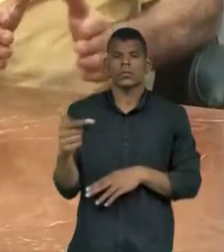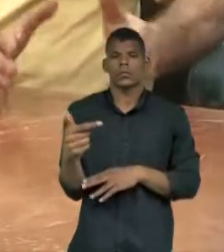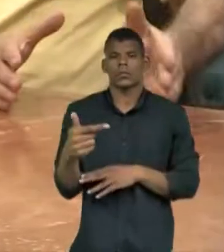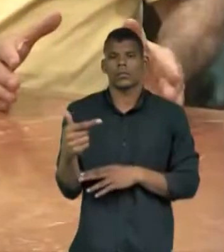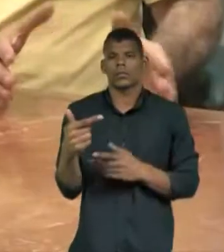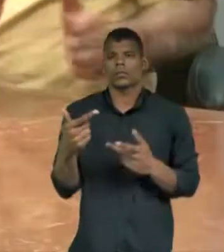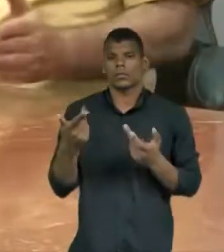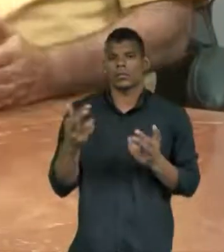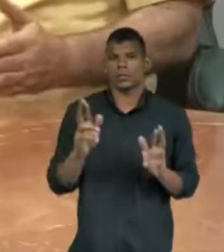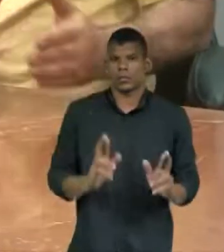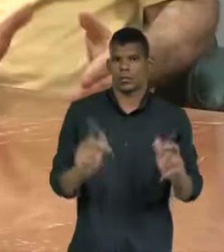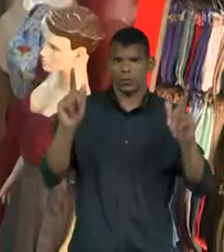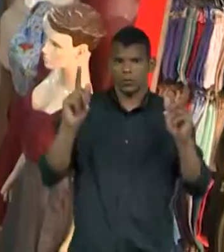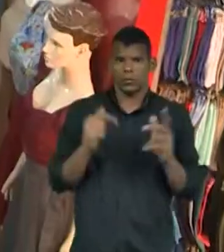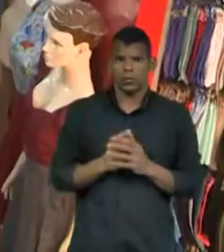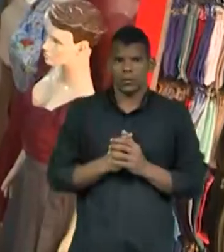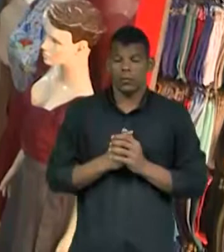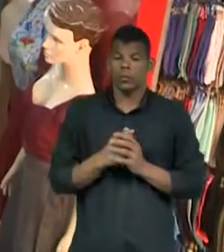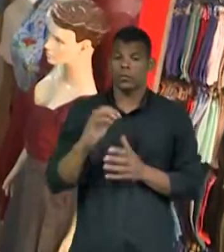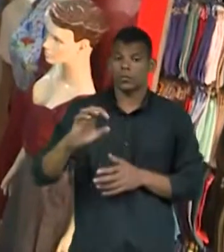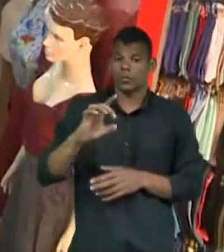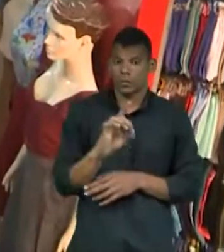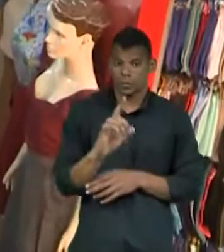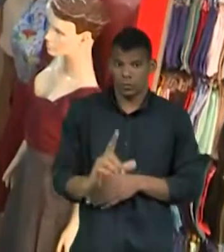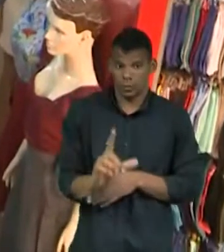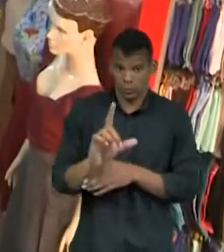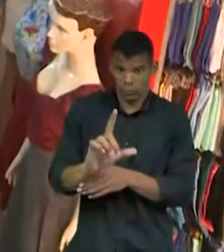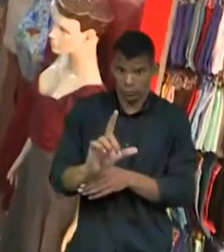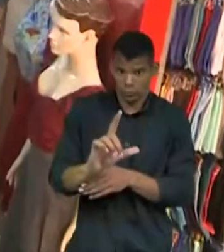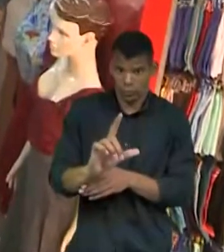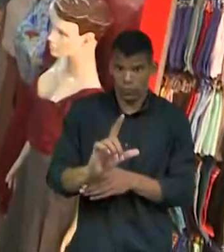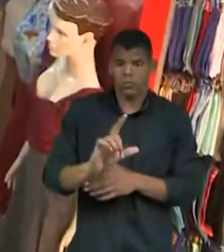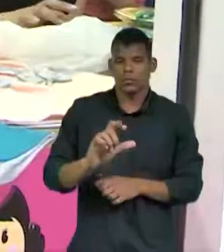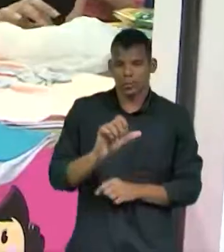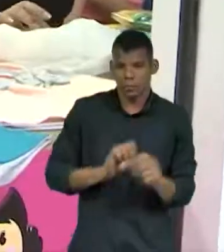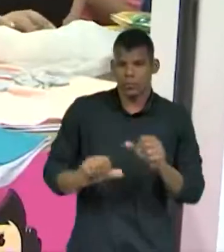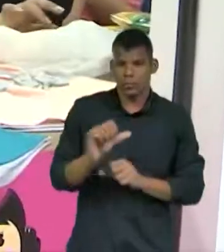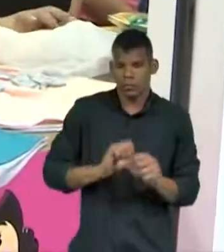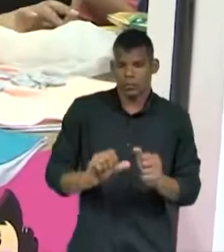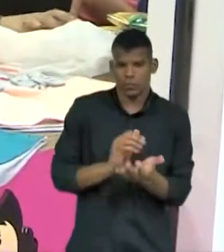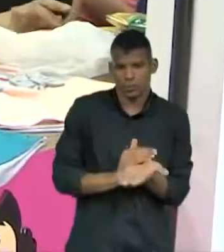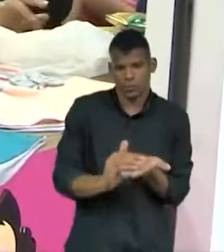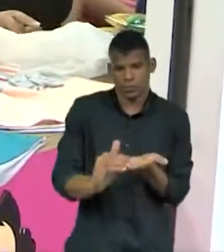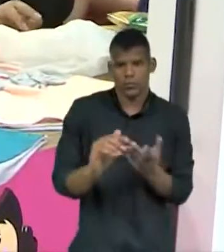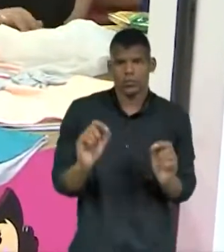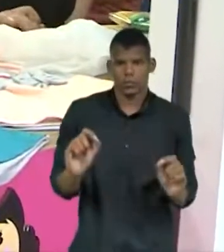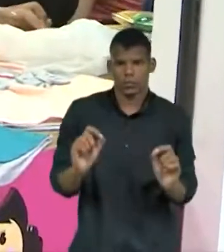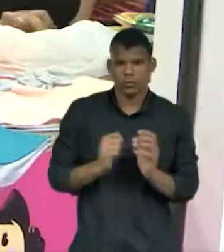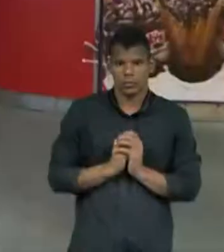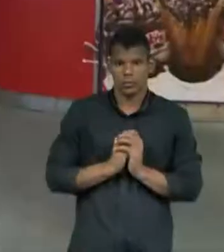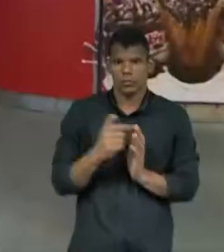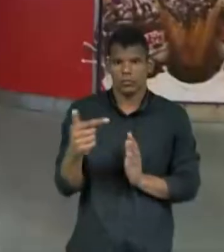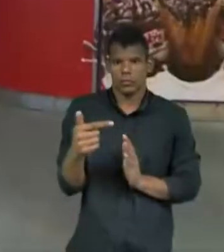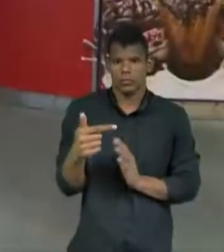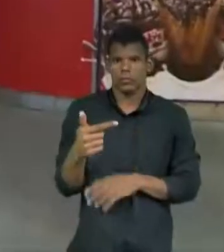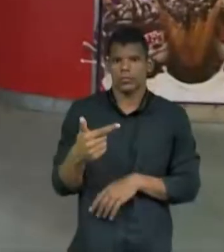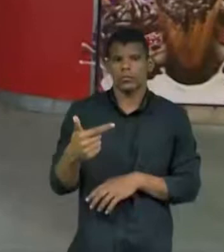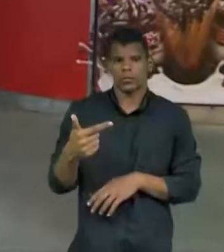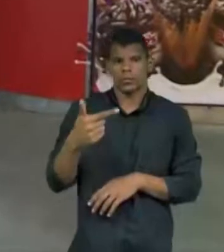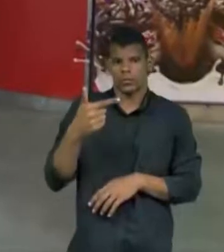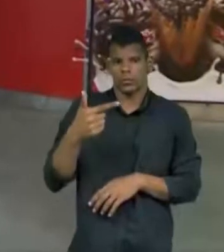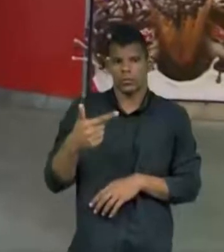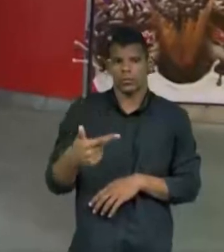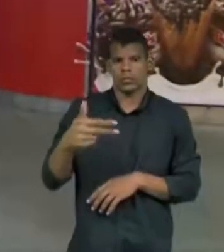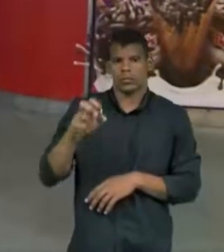Ainda de acordo com a CDL, a situação começou a mudar já a partir da segunda quinzena de julho. E agora a